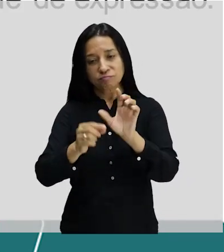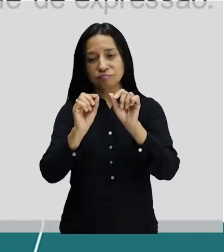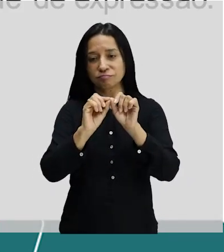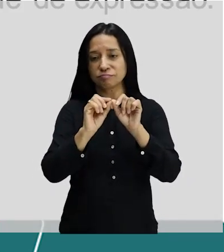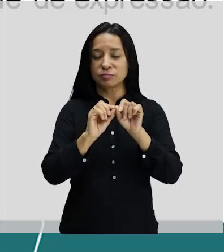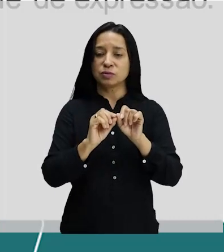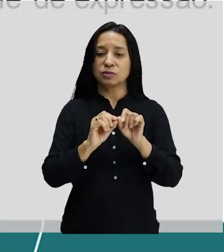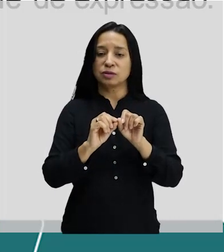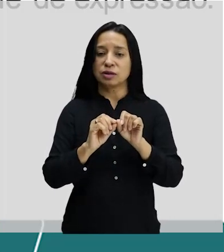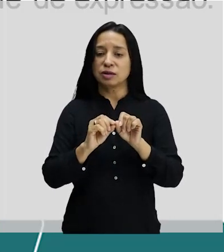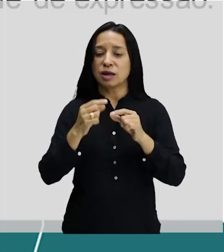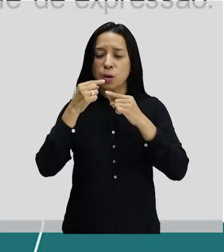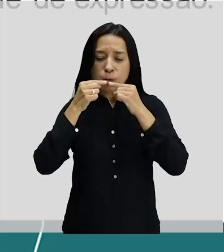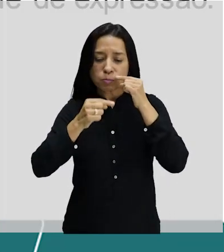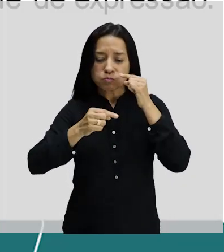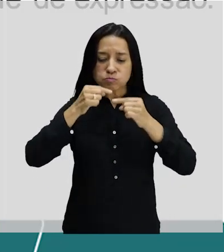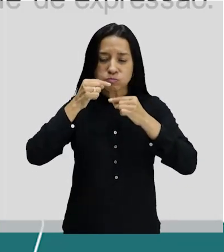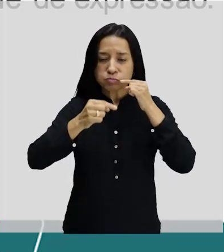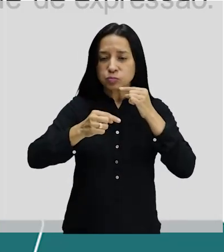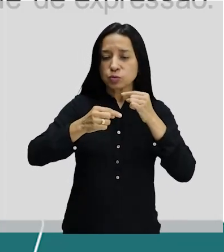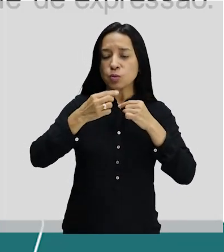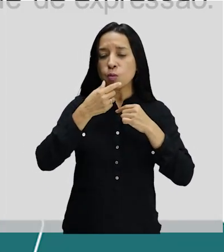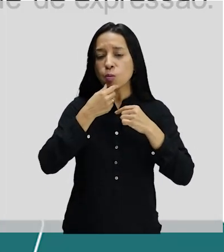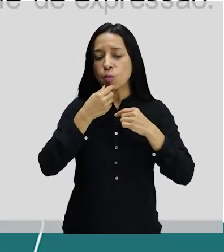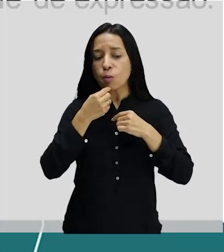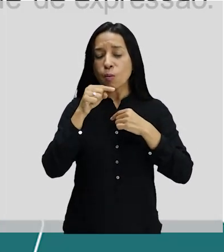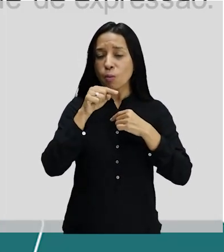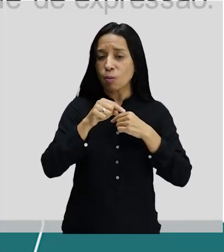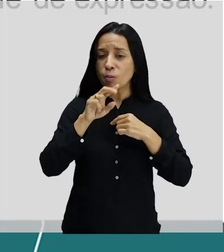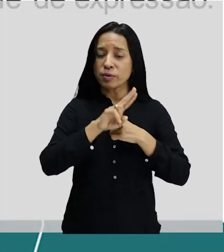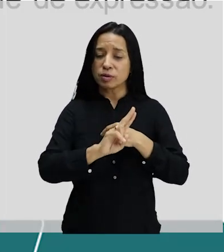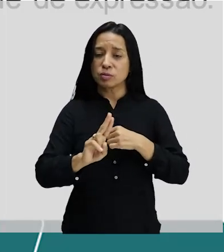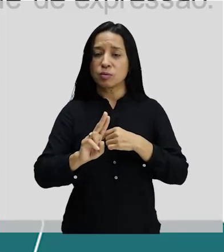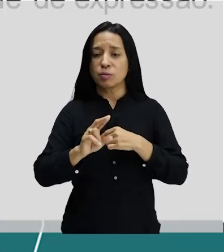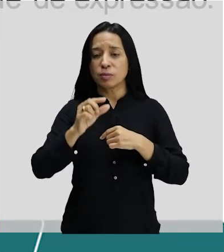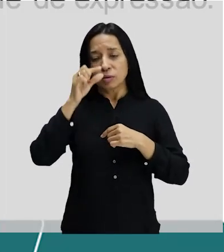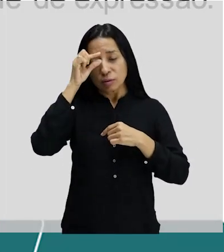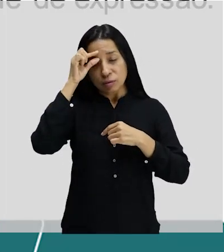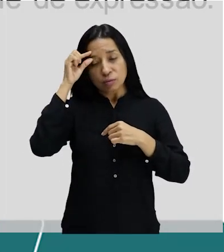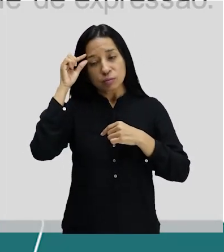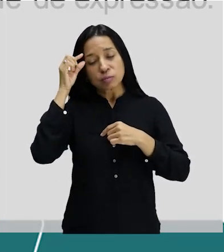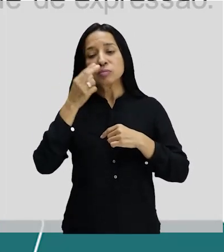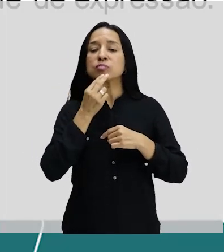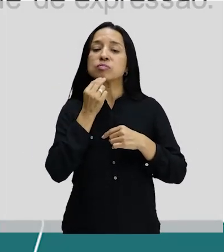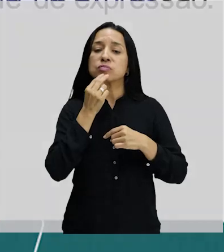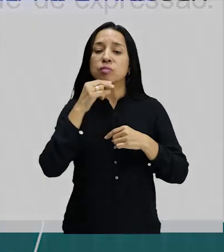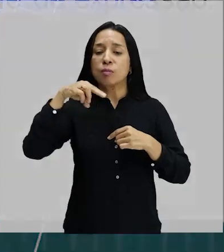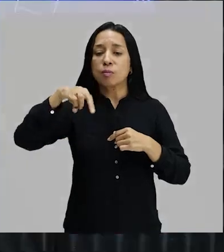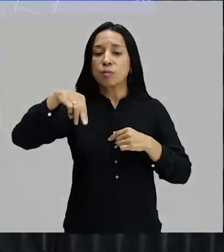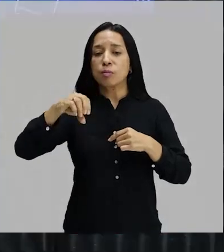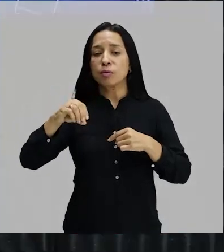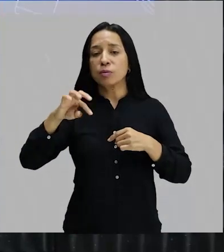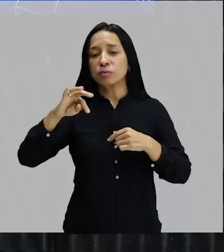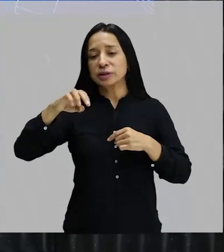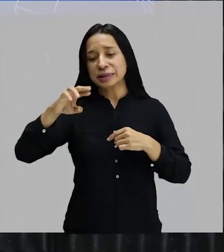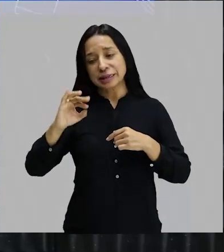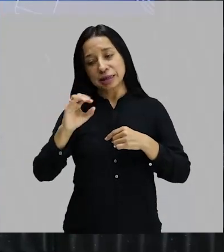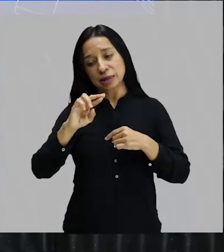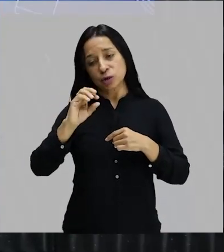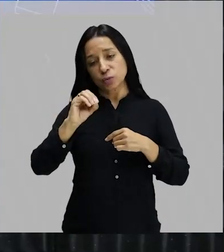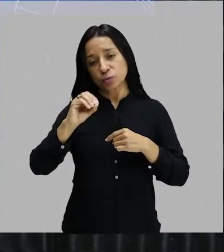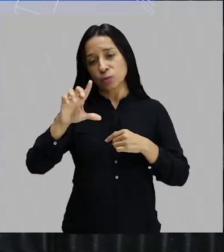Lobato. Não coloquem Monteiro Lobato como vilão ou mocinho da história, nem uma coisa ou outra. Coloquem como pessoas que trabalharam em